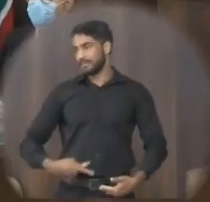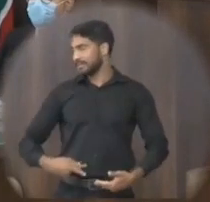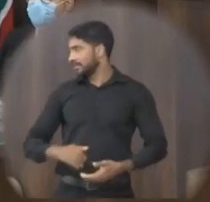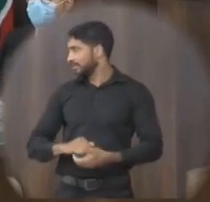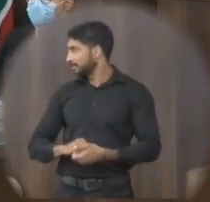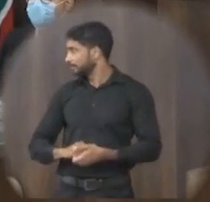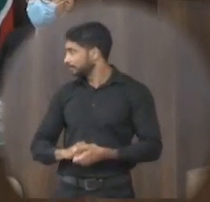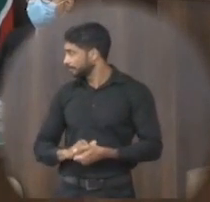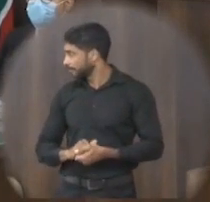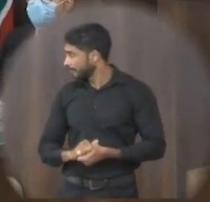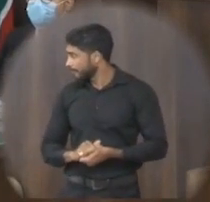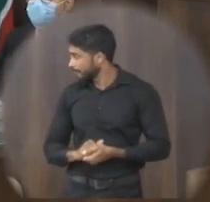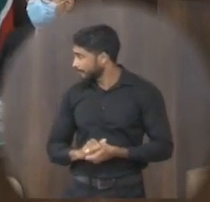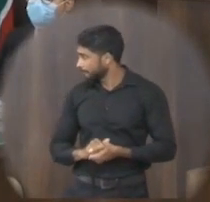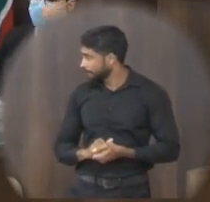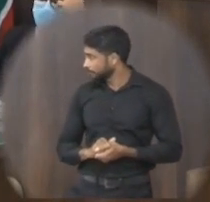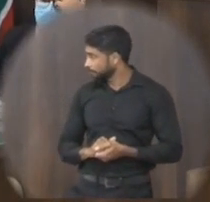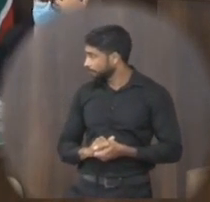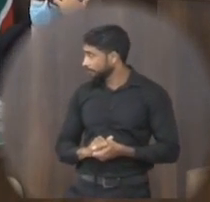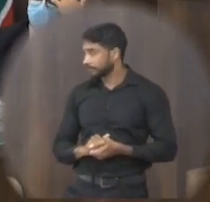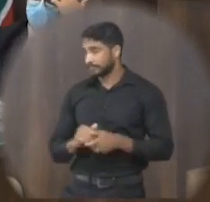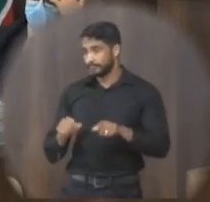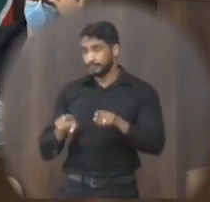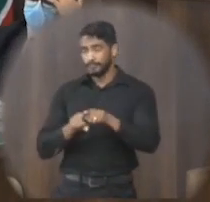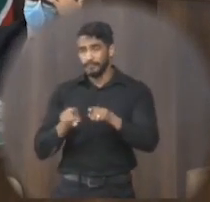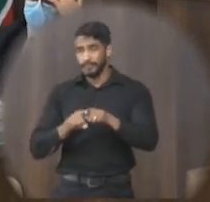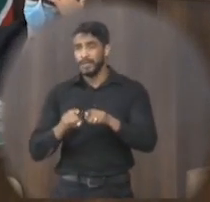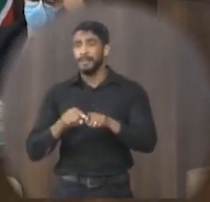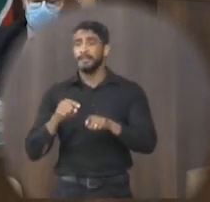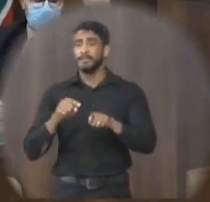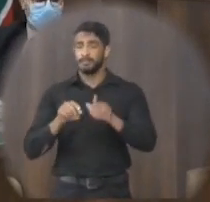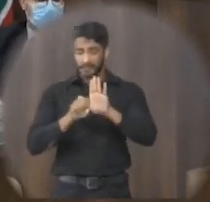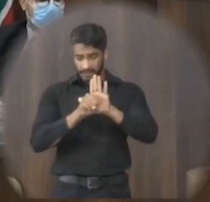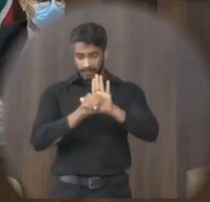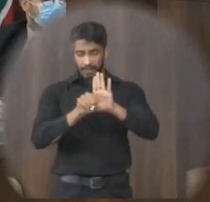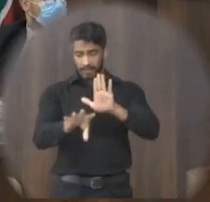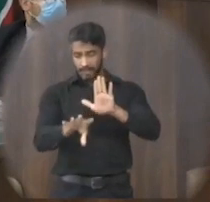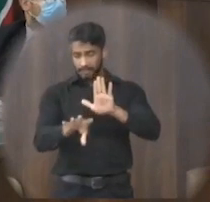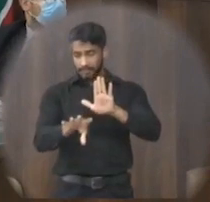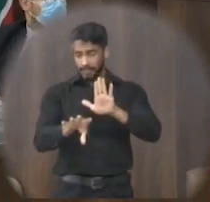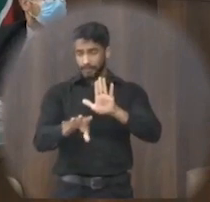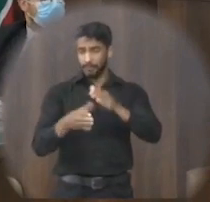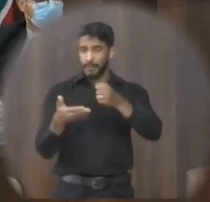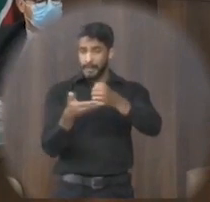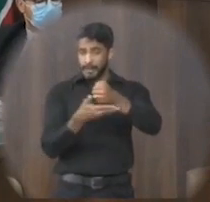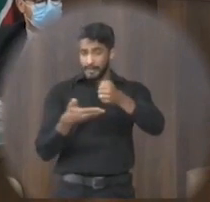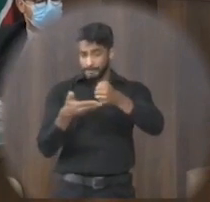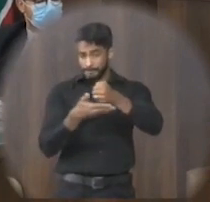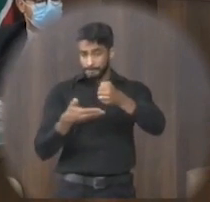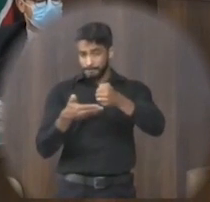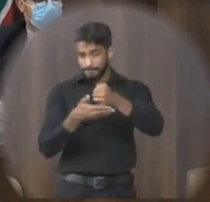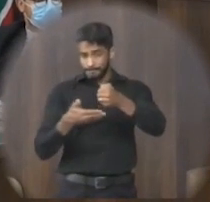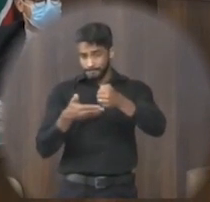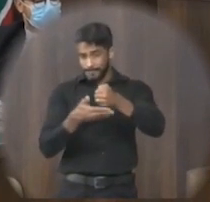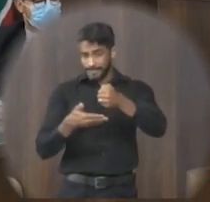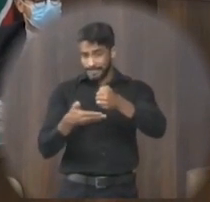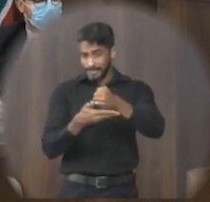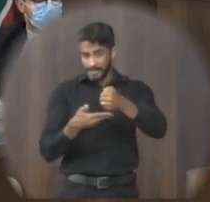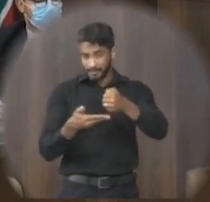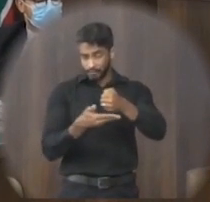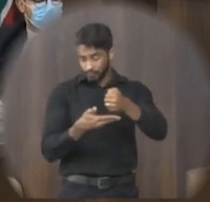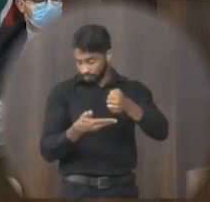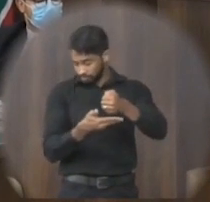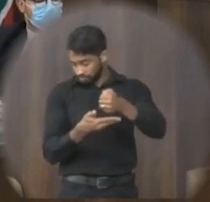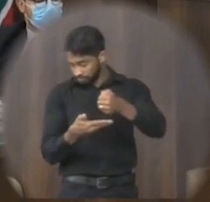também nós estamos fazendo o requerimento aqui baseado baseado